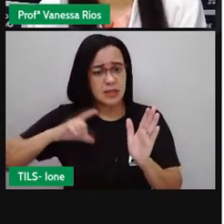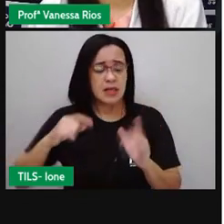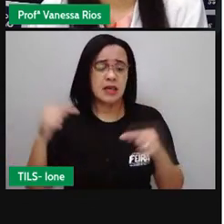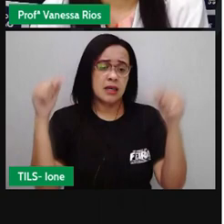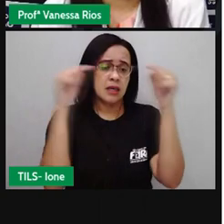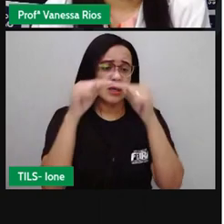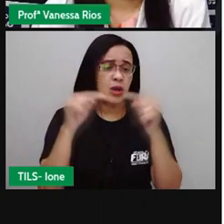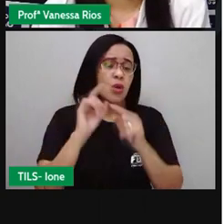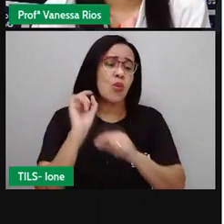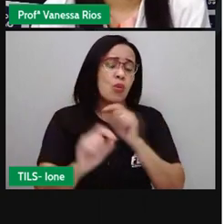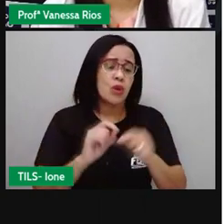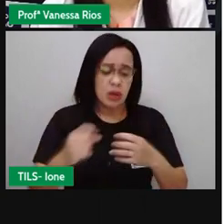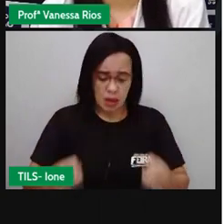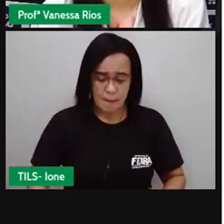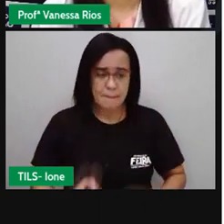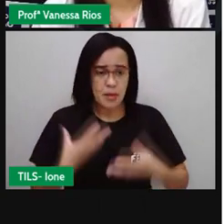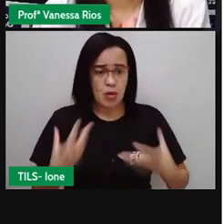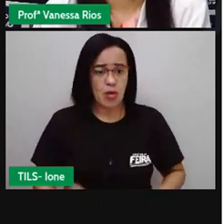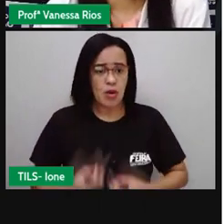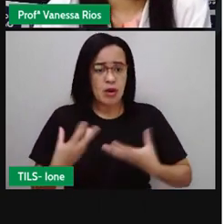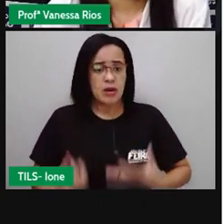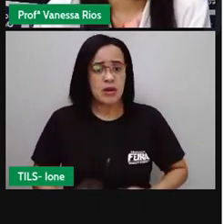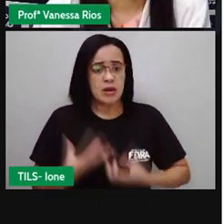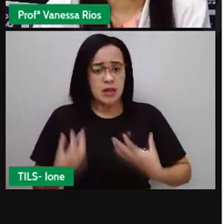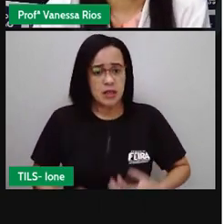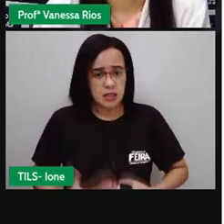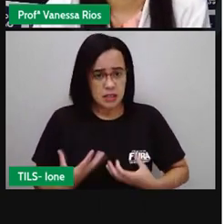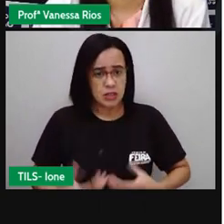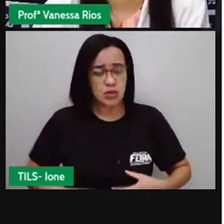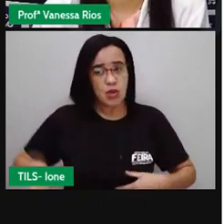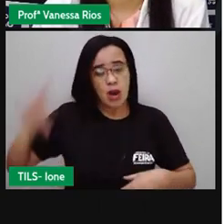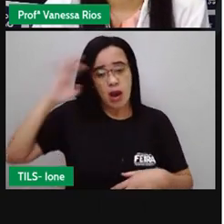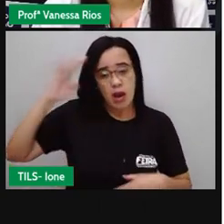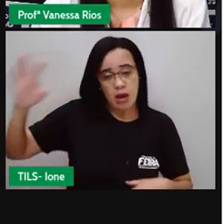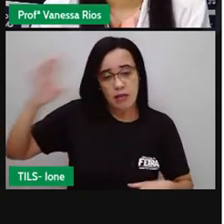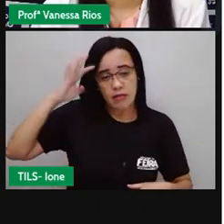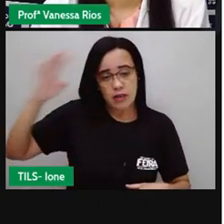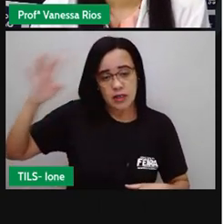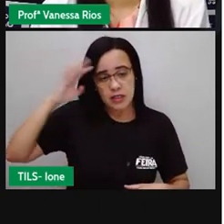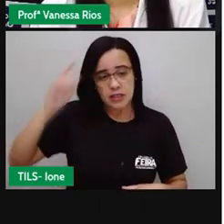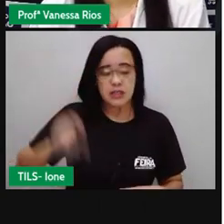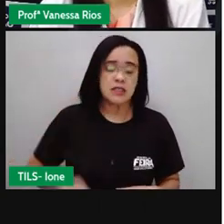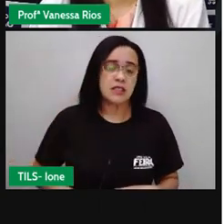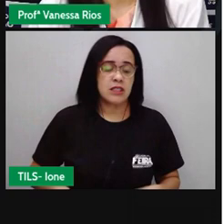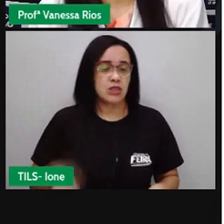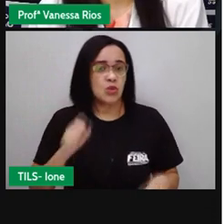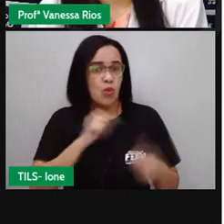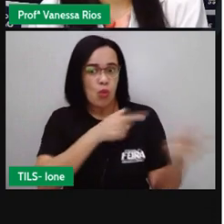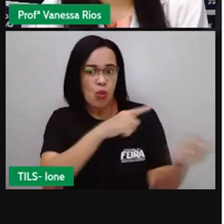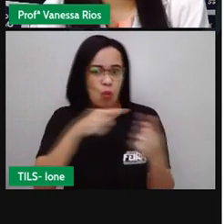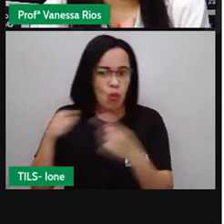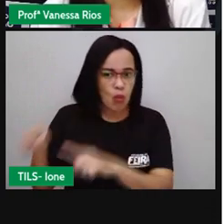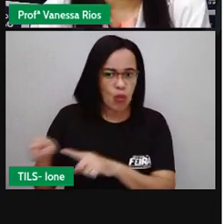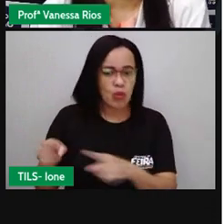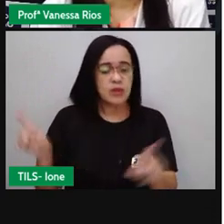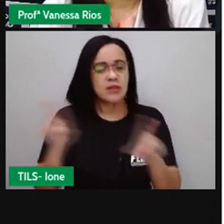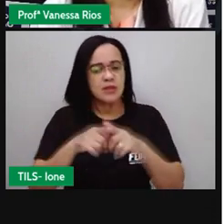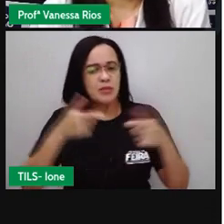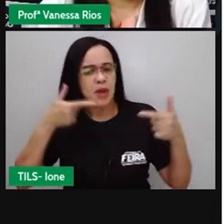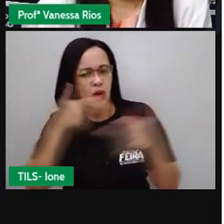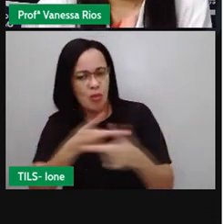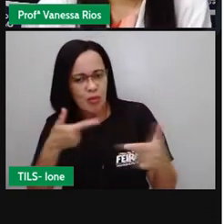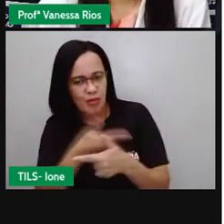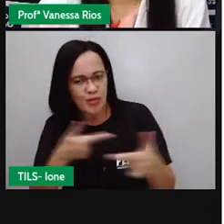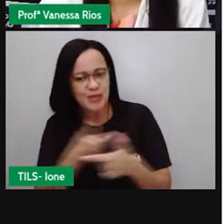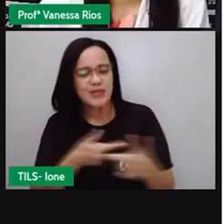como um gênero crítico, como um gênero reflexivo, humorístico, entre outros tipos aí de